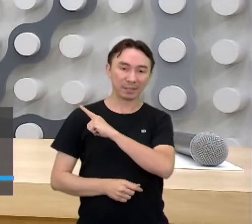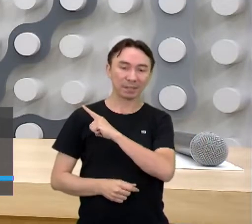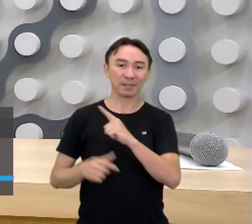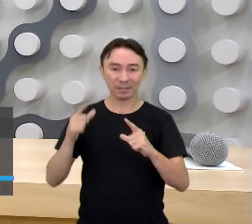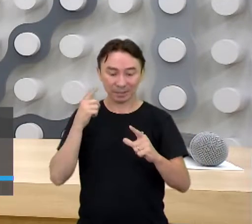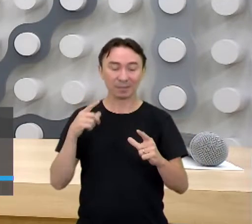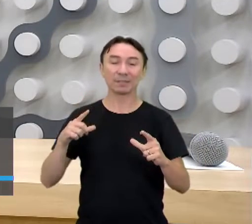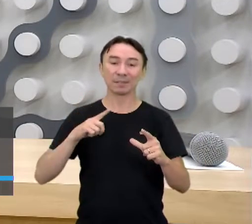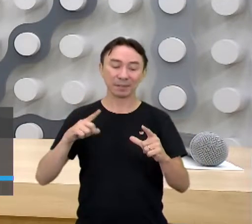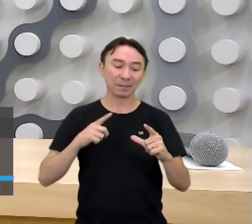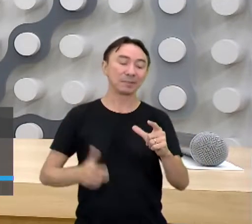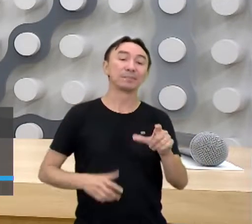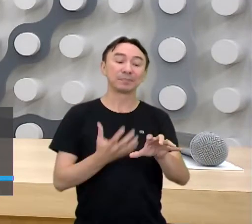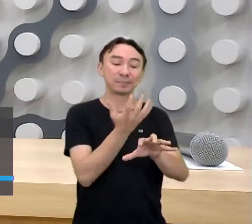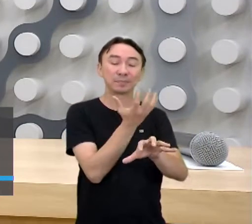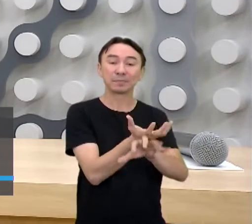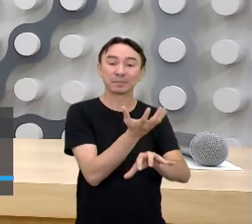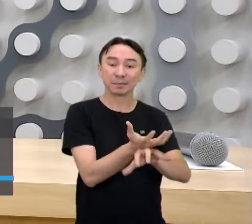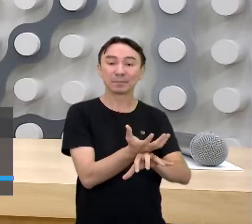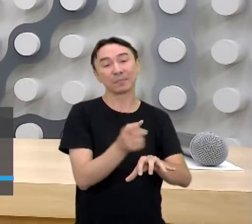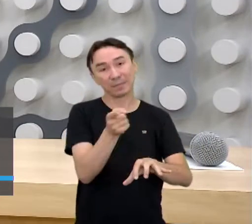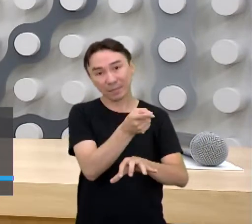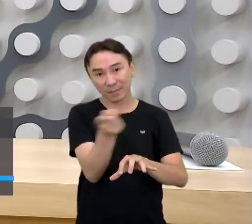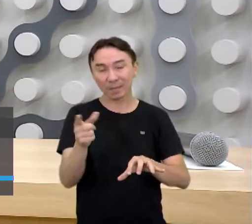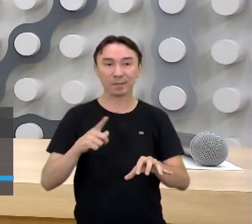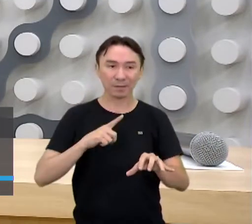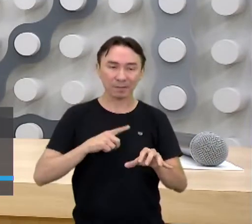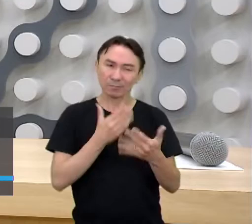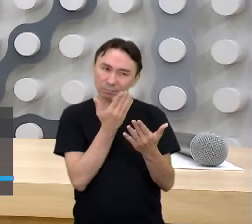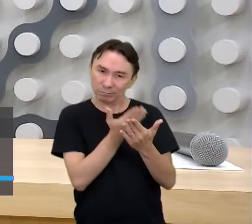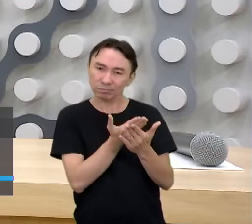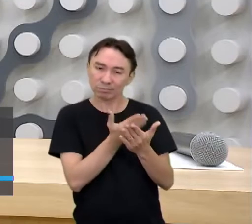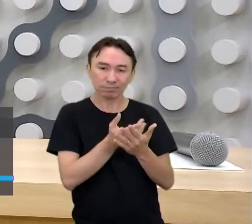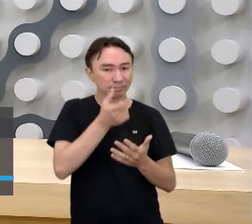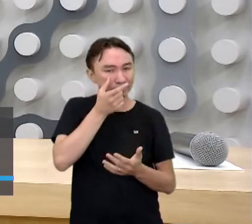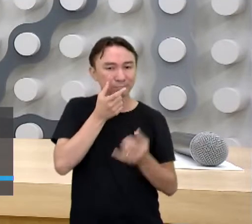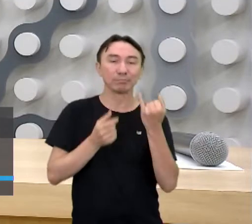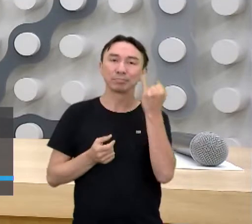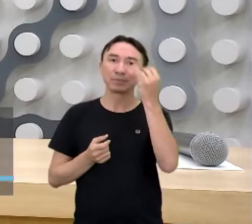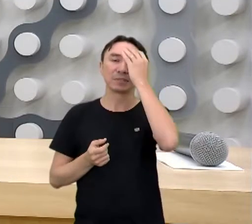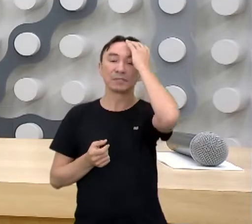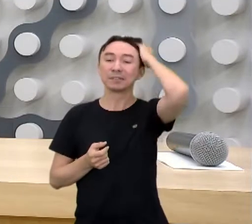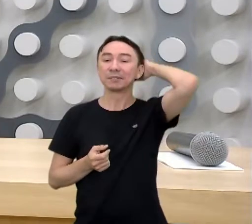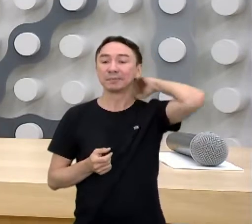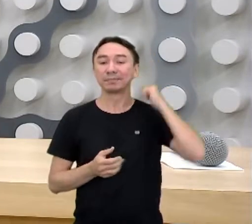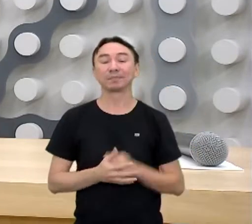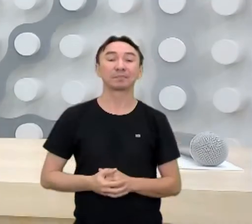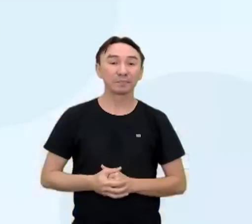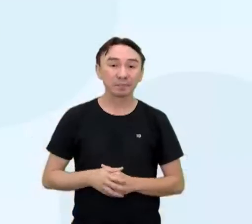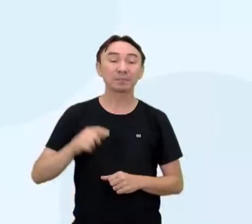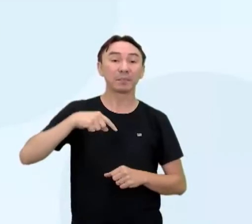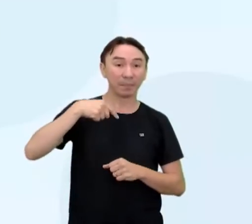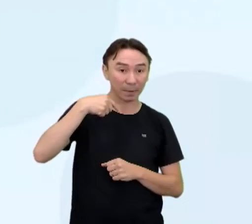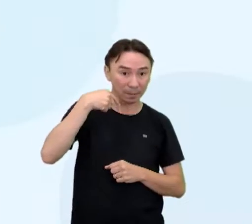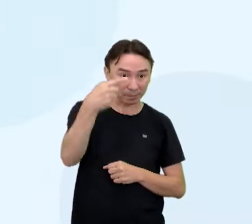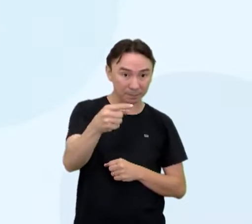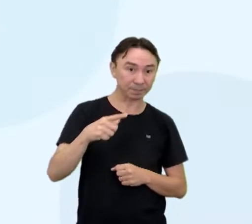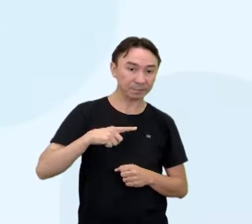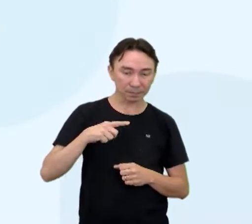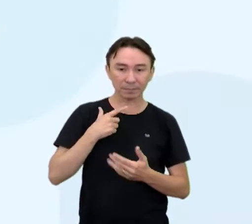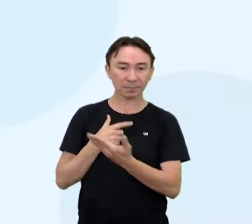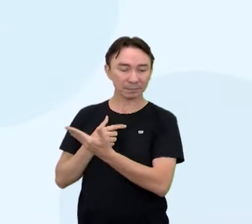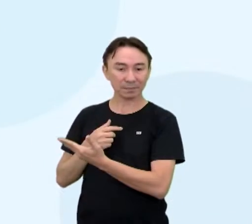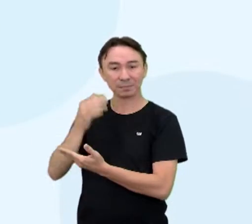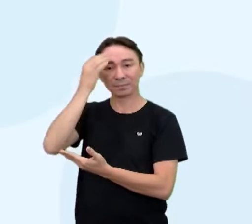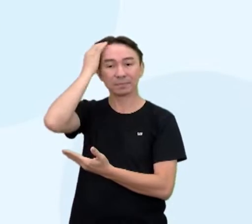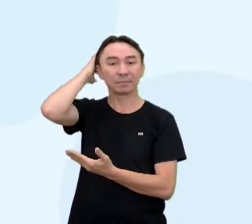estão acompanhando, né, que é muito importante aí para vocês. Vamos lá para a próxima tela, que aí nós vamos ver aí as habilidades dos